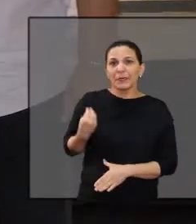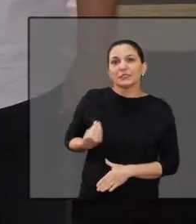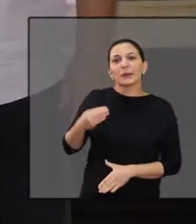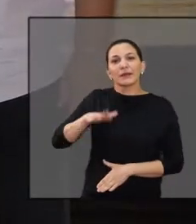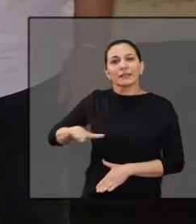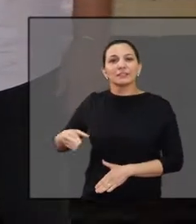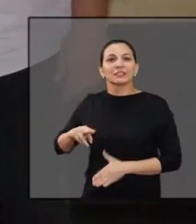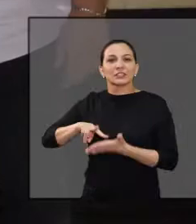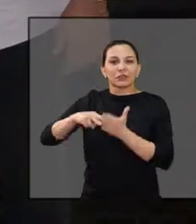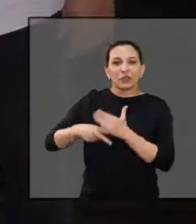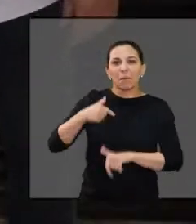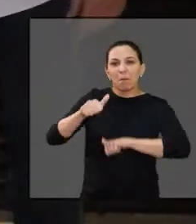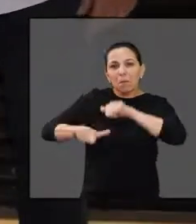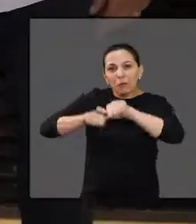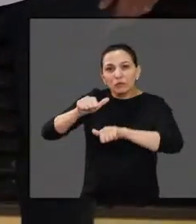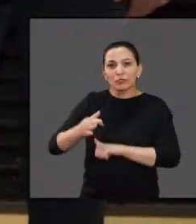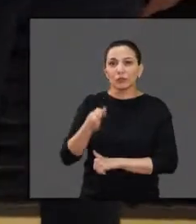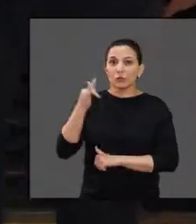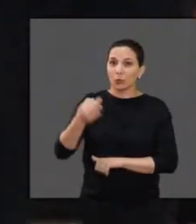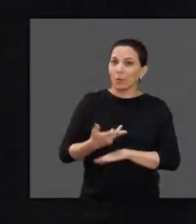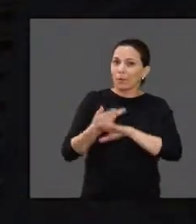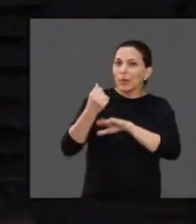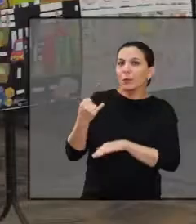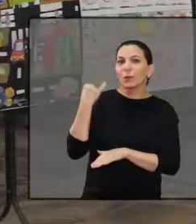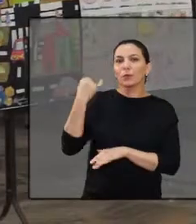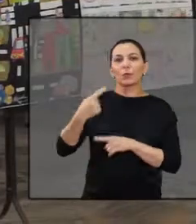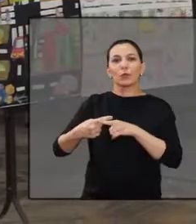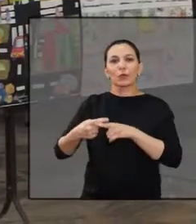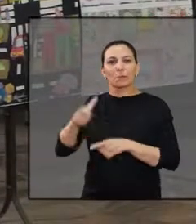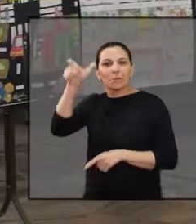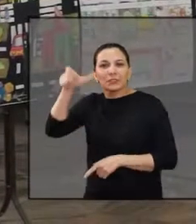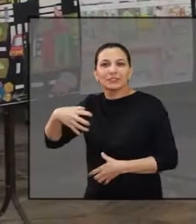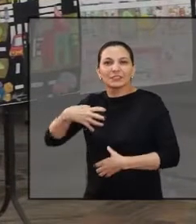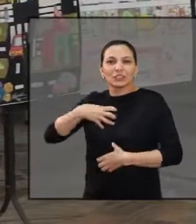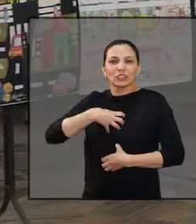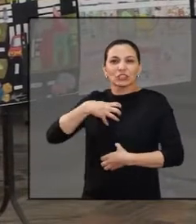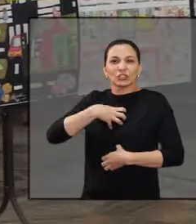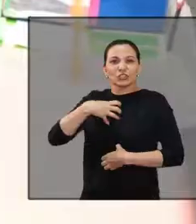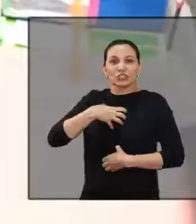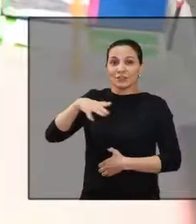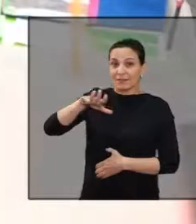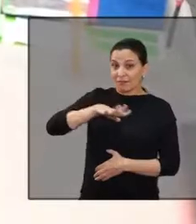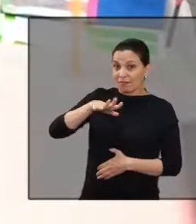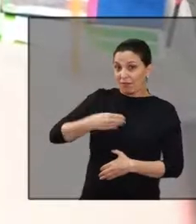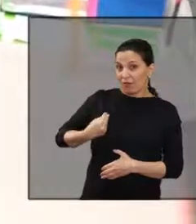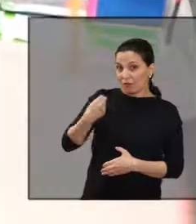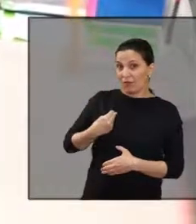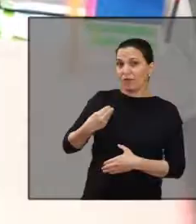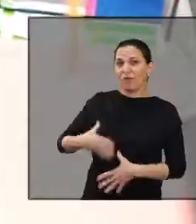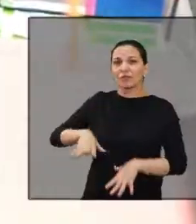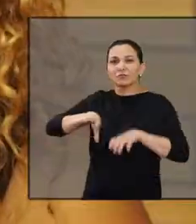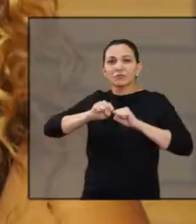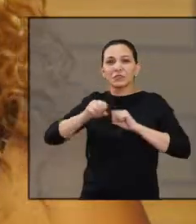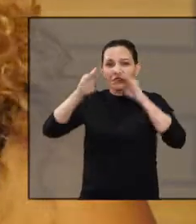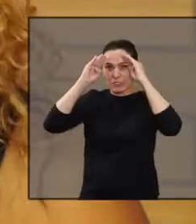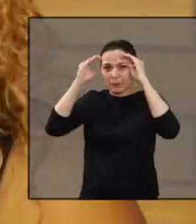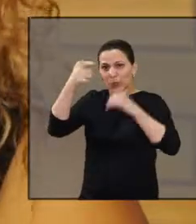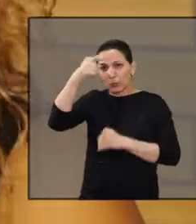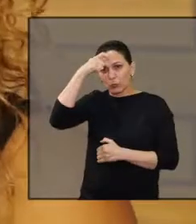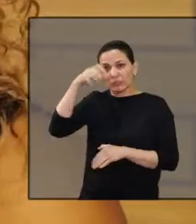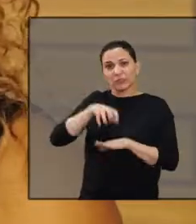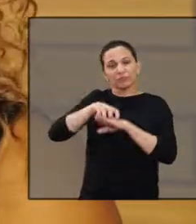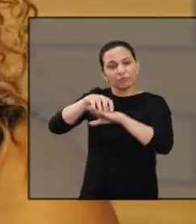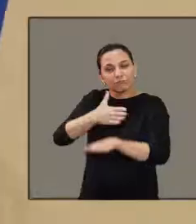crianças e a premiação faz com que elas se sintam importantes para a cidade, com todo o material e conhecimento que elas têm produzido a respeito da conscientização de um